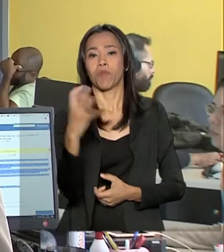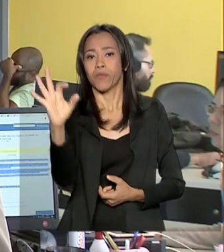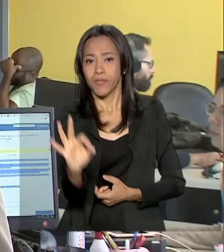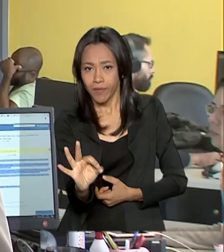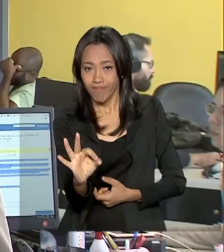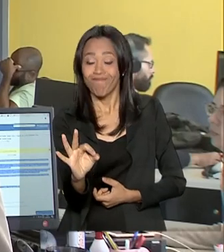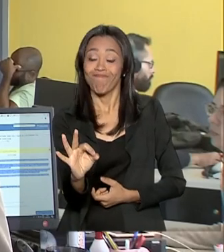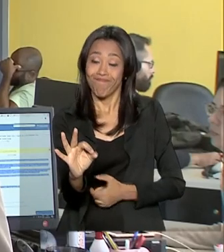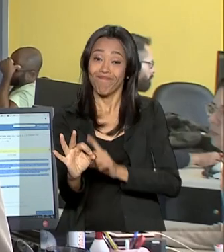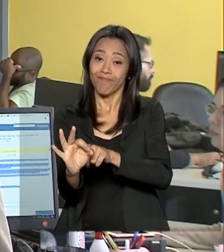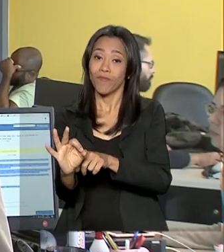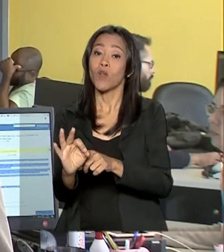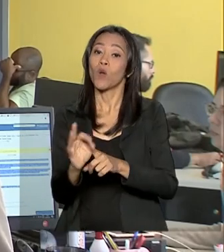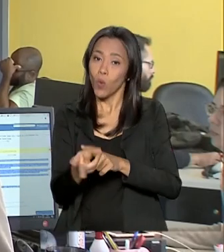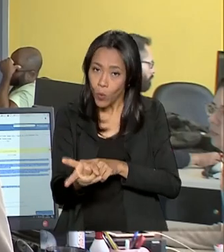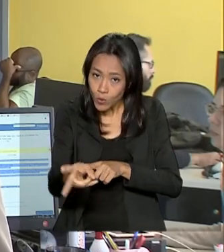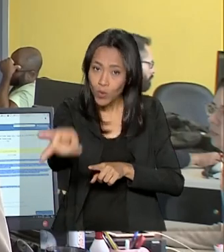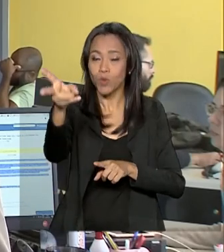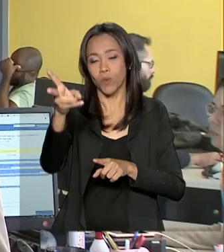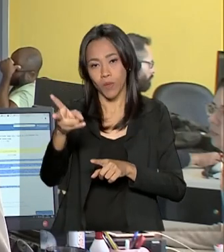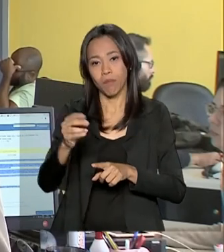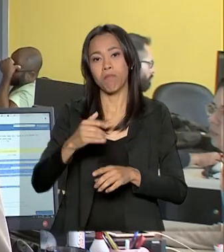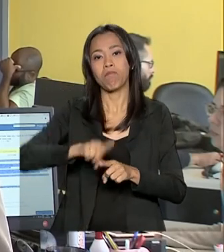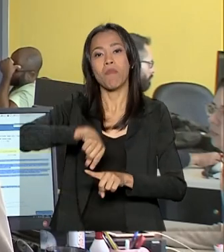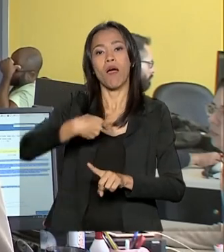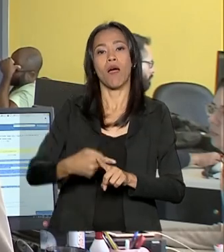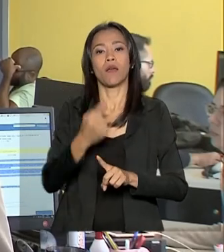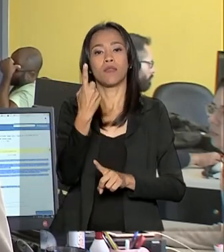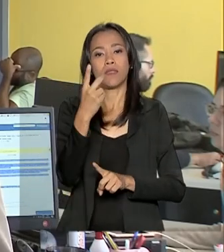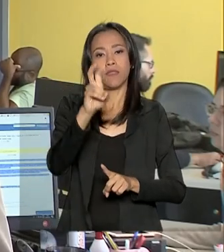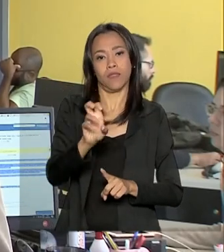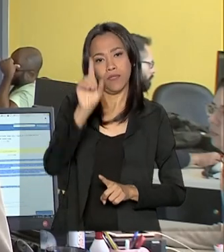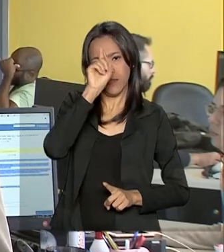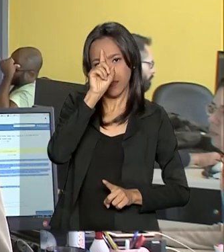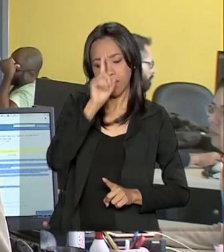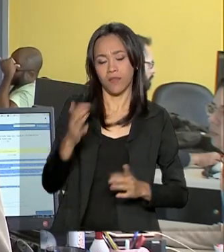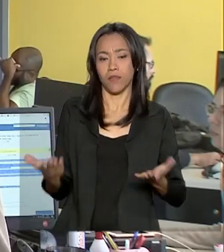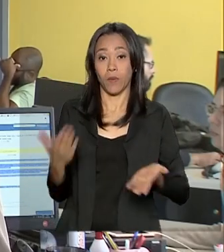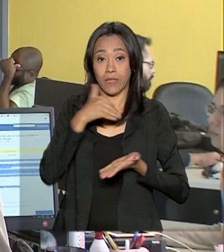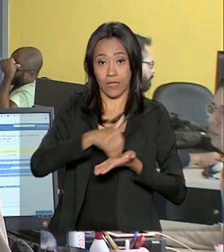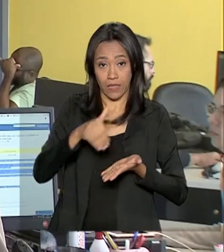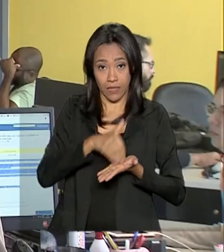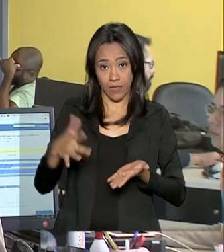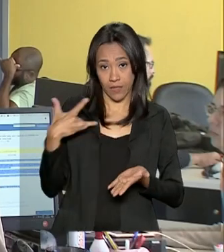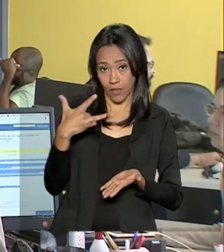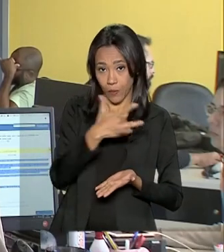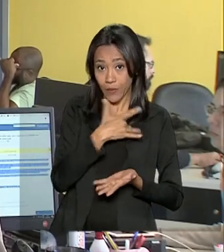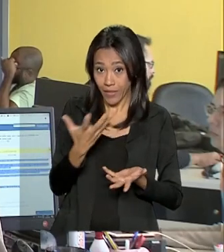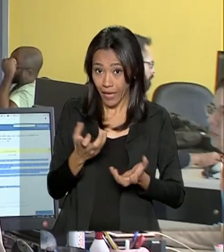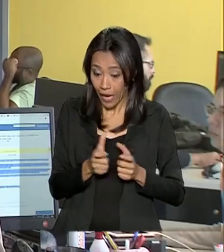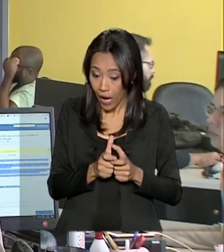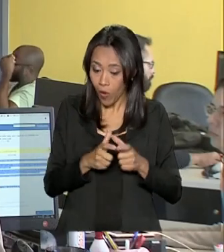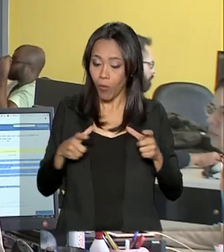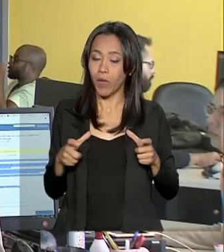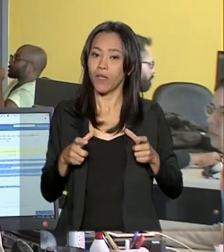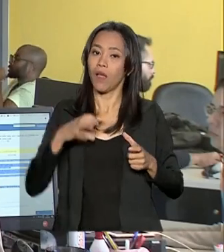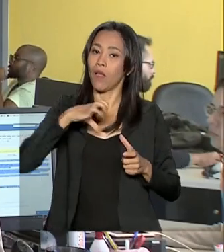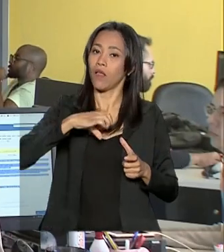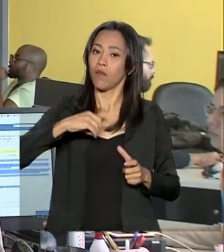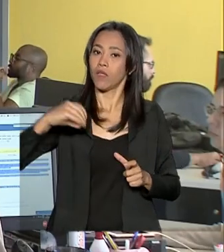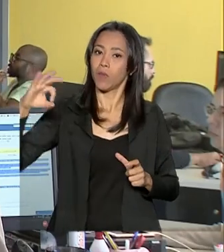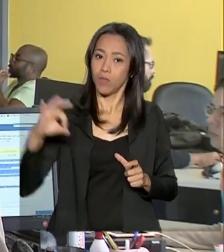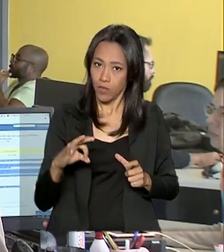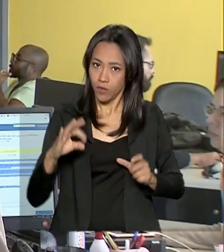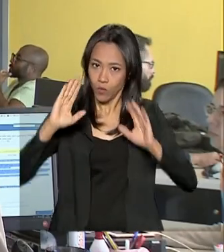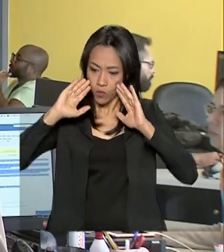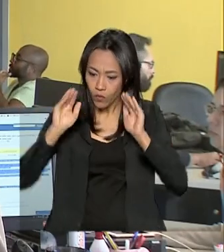a campanha foi prorrogada por mais 15 dias. A Secretaria Estadual de Saúde espera ampliar o percentual para 90% da população